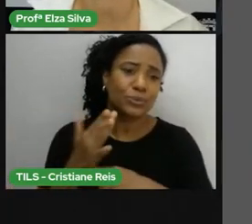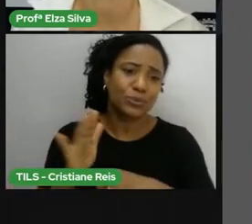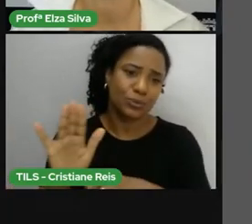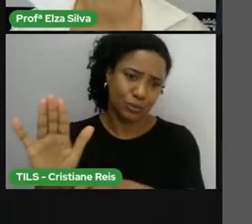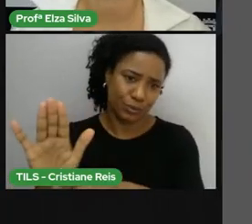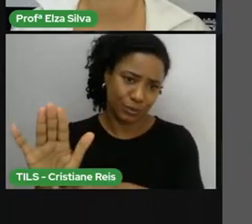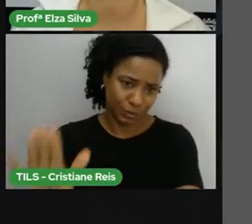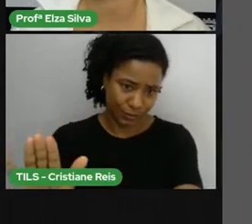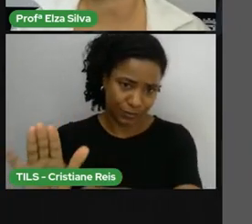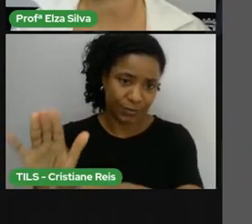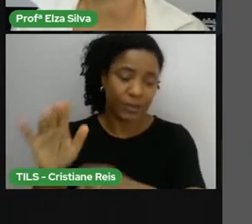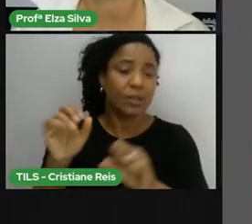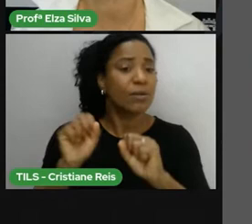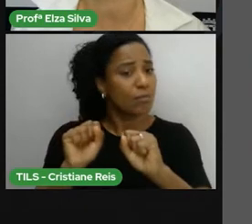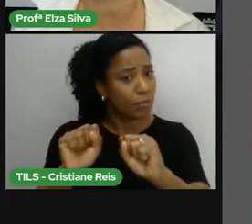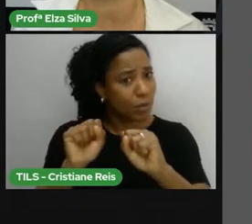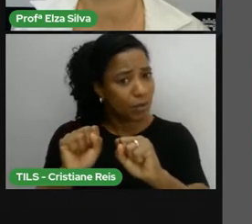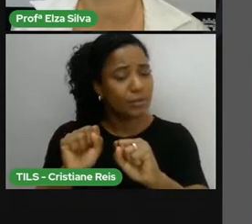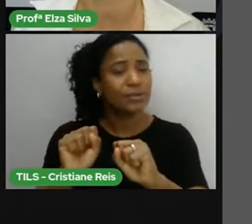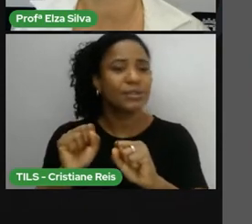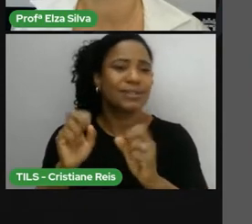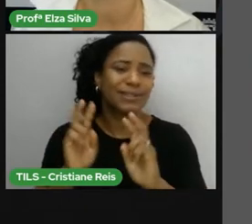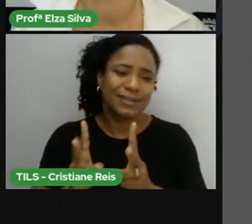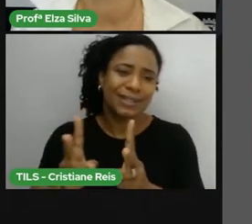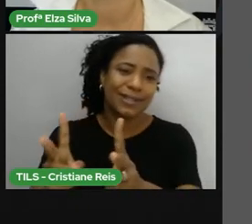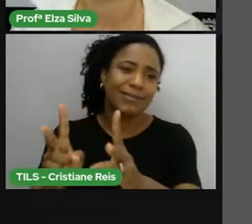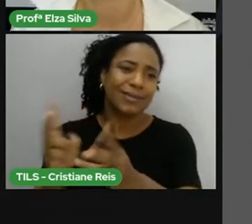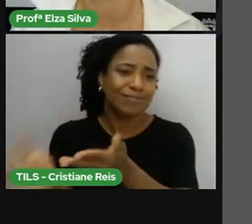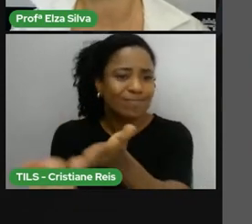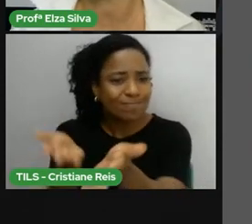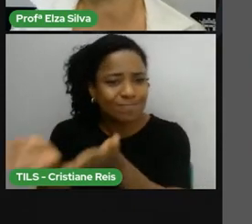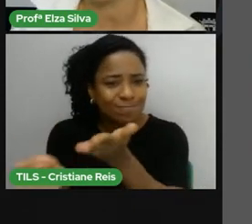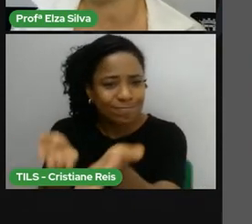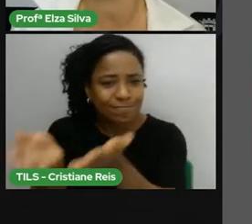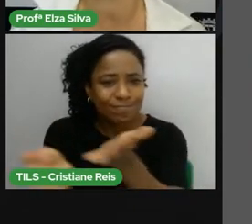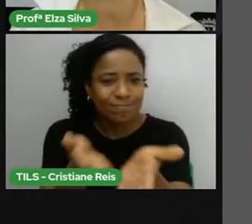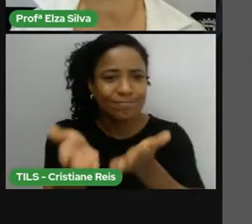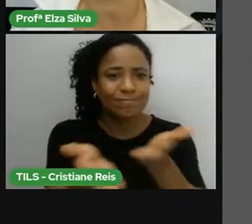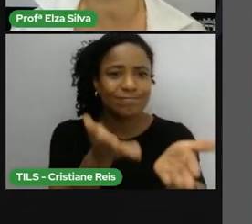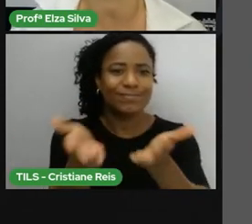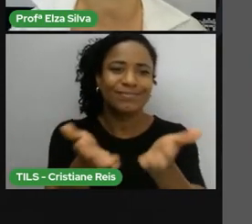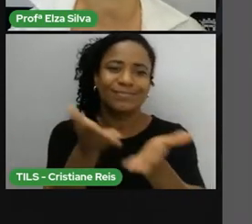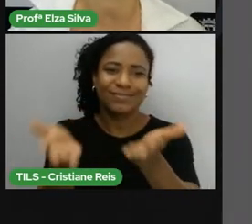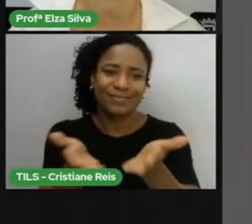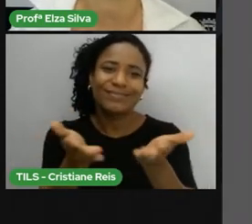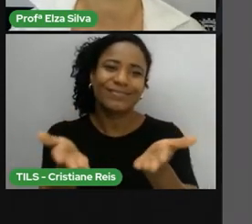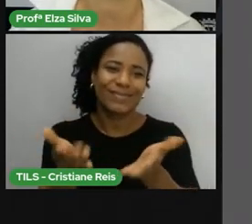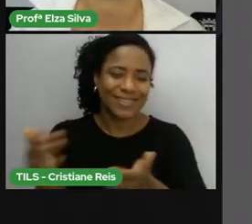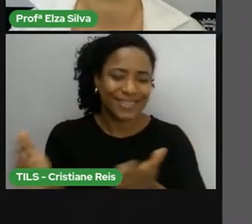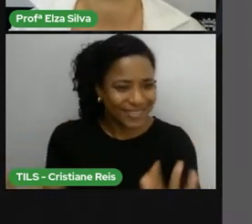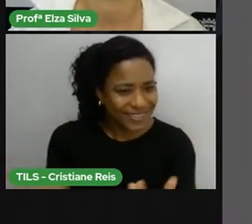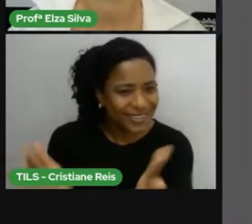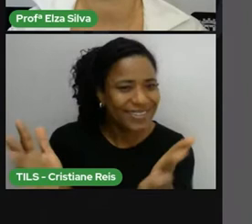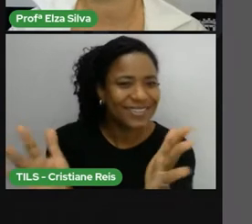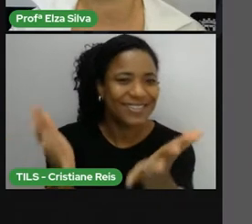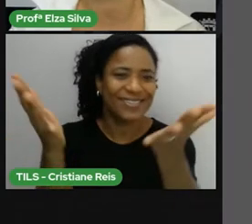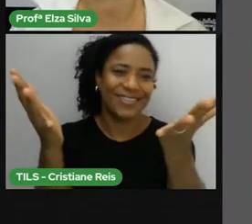colega. Seja sempre gentil com todos. Vamos encorajar e animar uns aos outros.